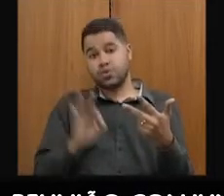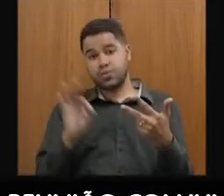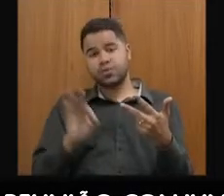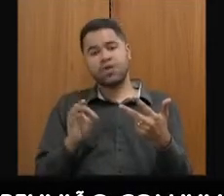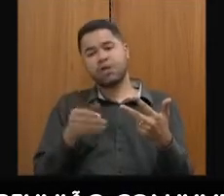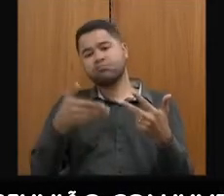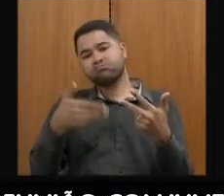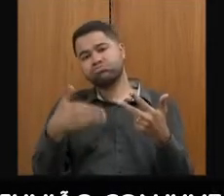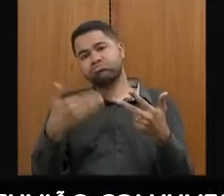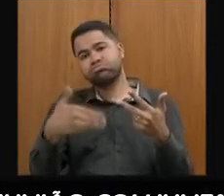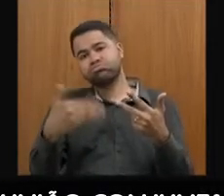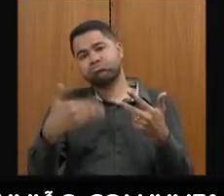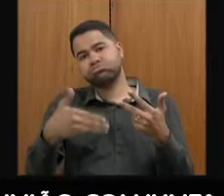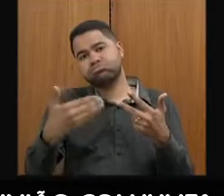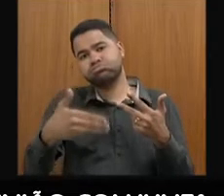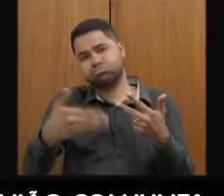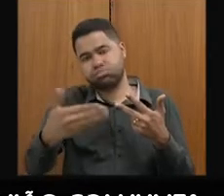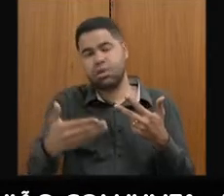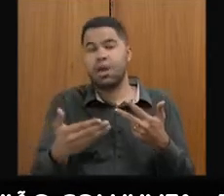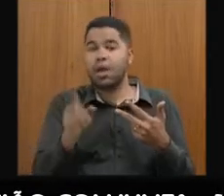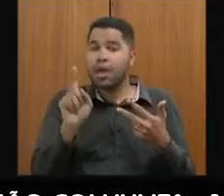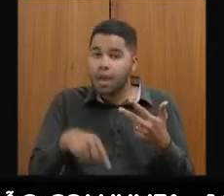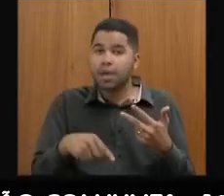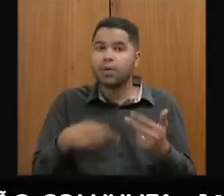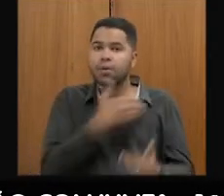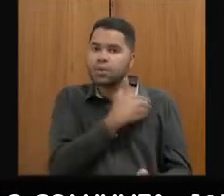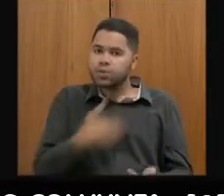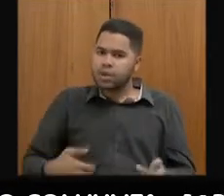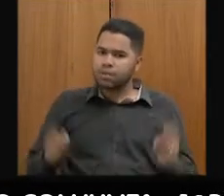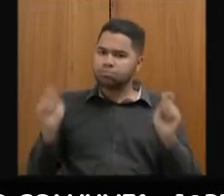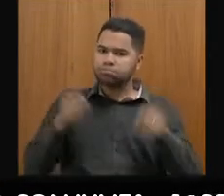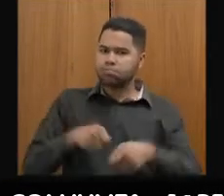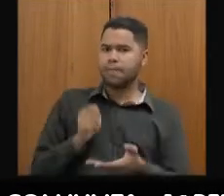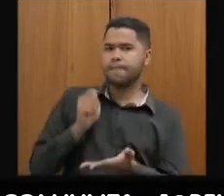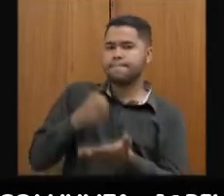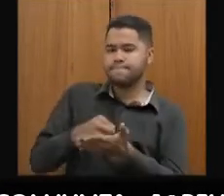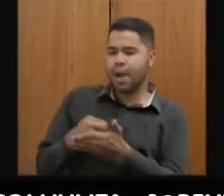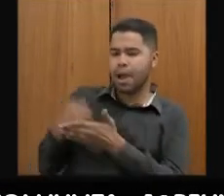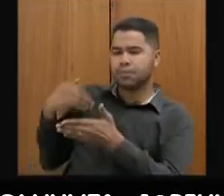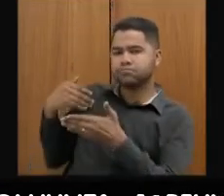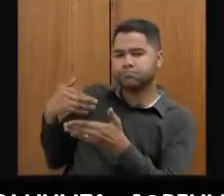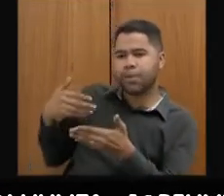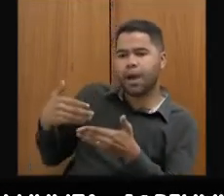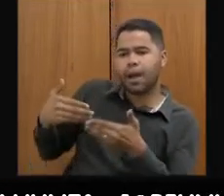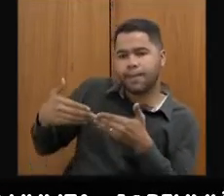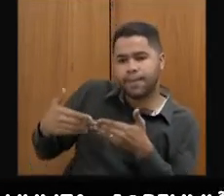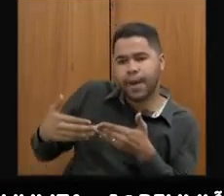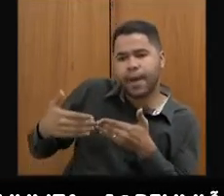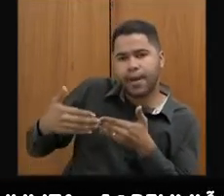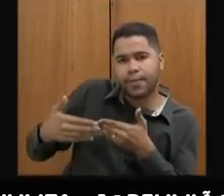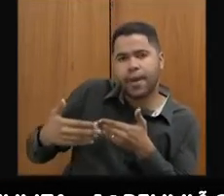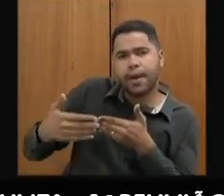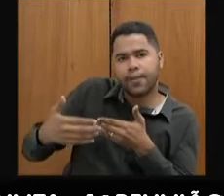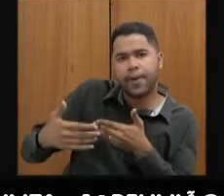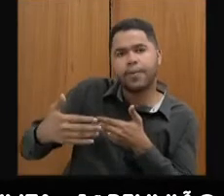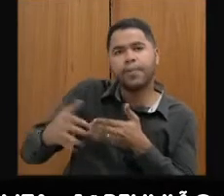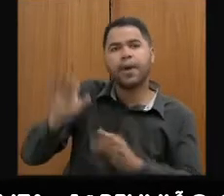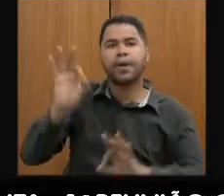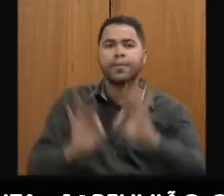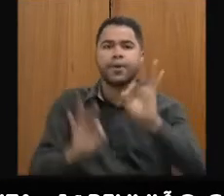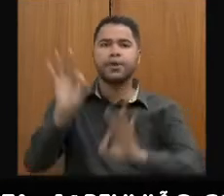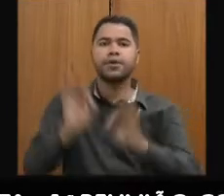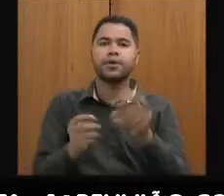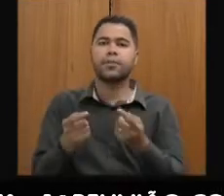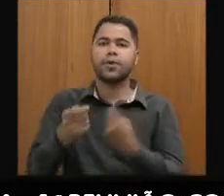e assim sucessivamente. Isso faz com que o Estado tenha capacidade de, ao longo do tempo, trazer, fazer o seu planejamento